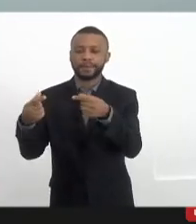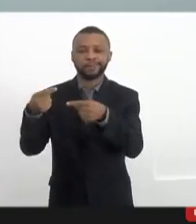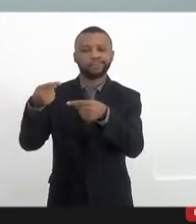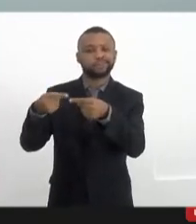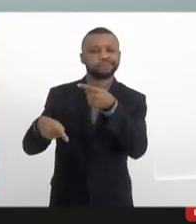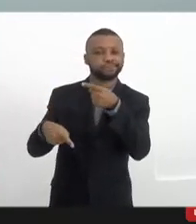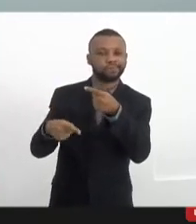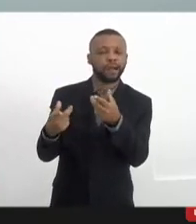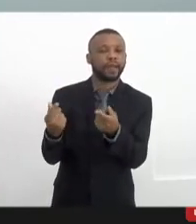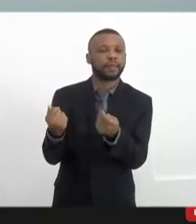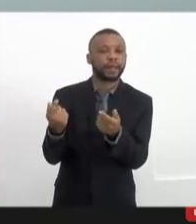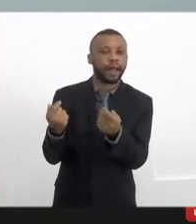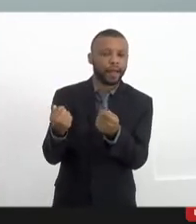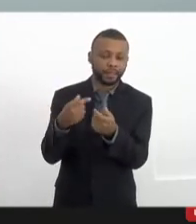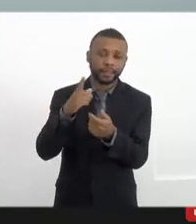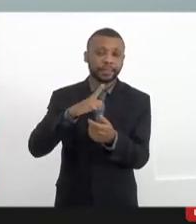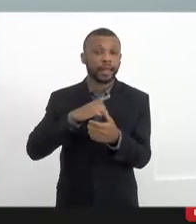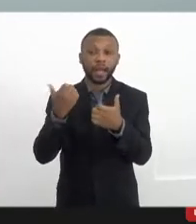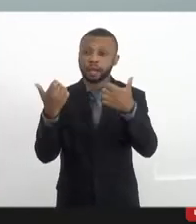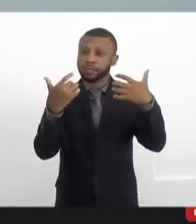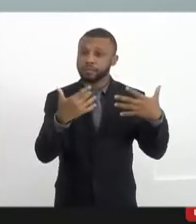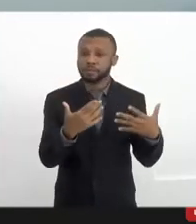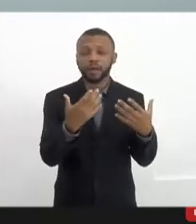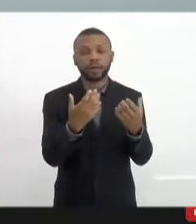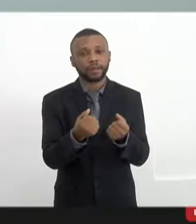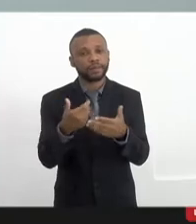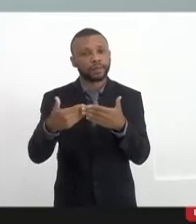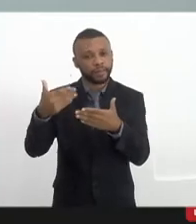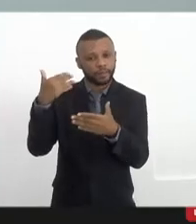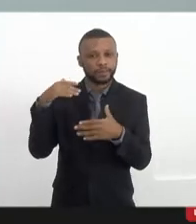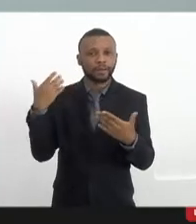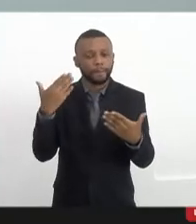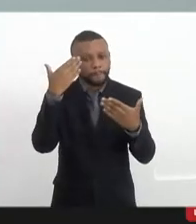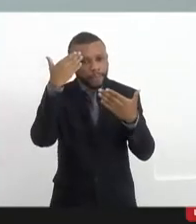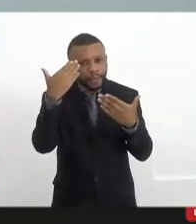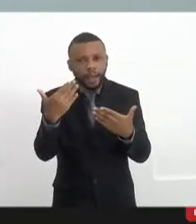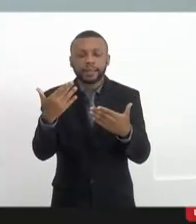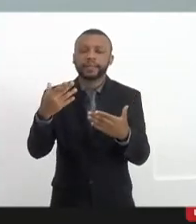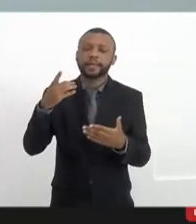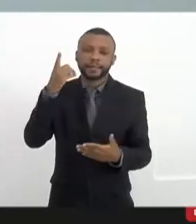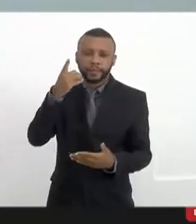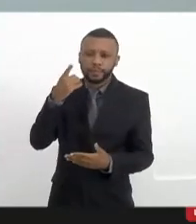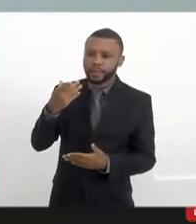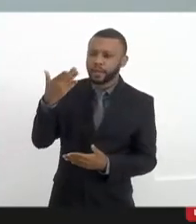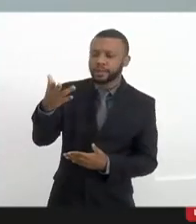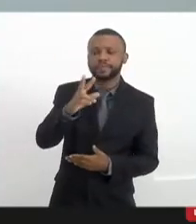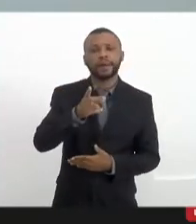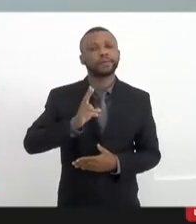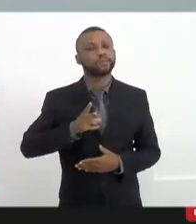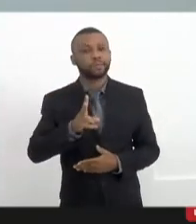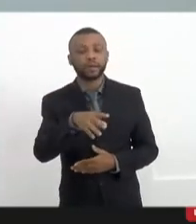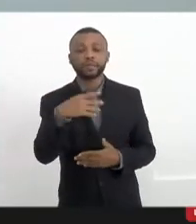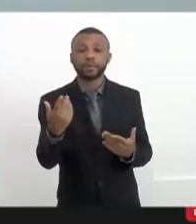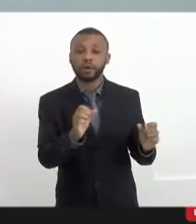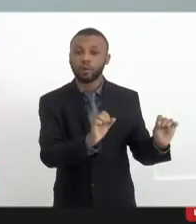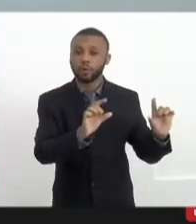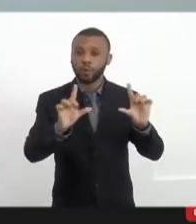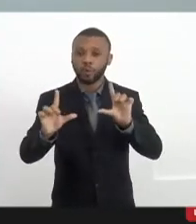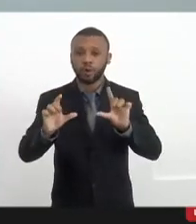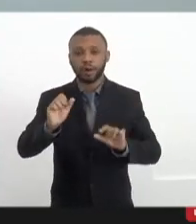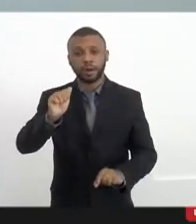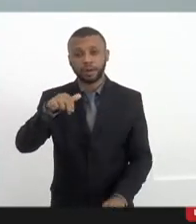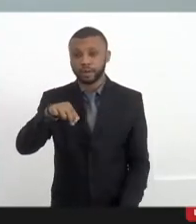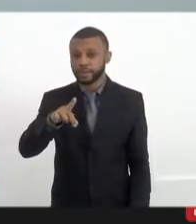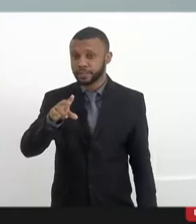apesar da excelente iniciativa adotada na época. Bom, pessoal, obrigado, Carlos Mink, vamos seguir em frente aqui. O André Fernandes terá a palavra